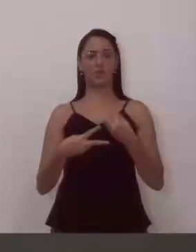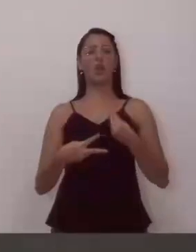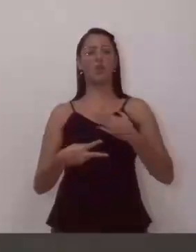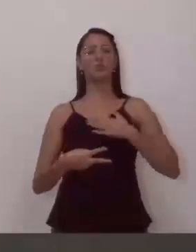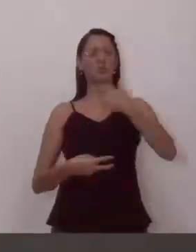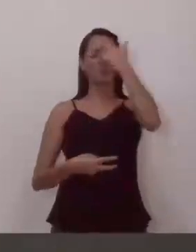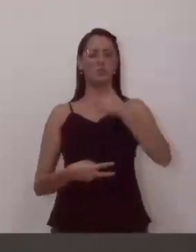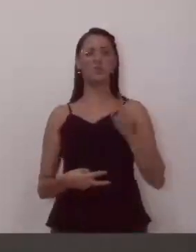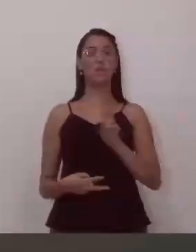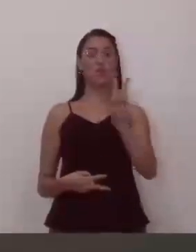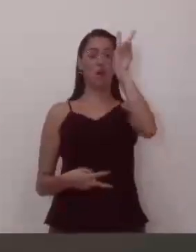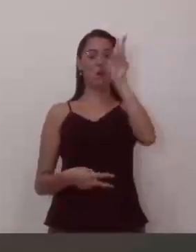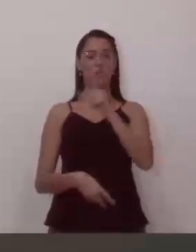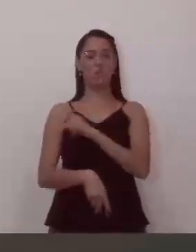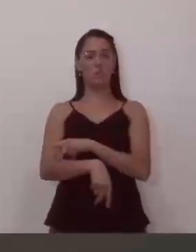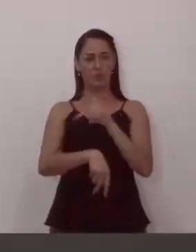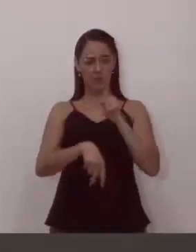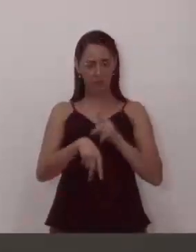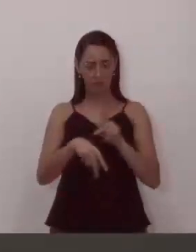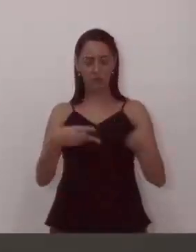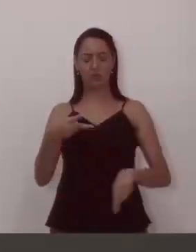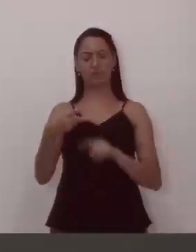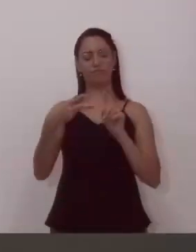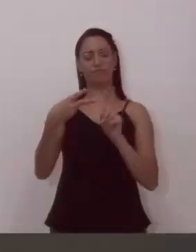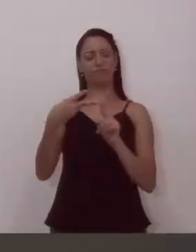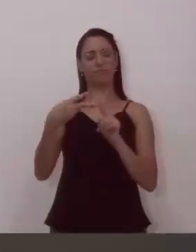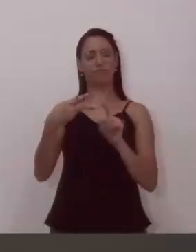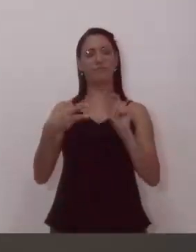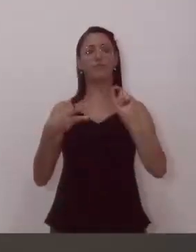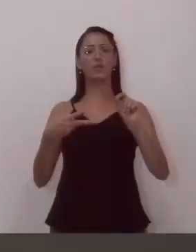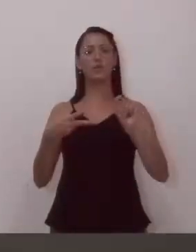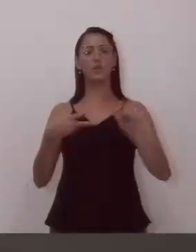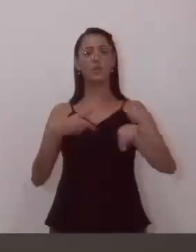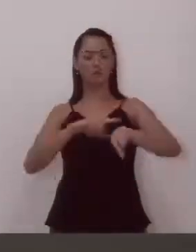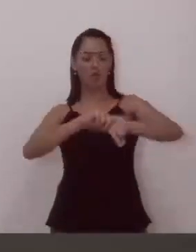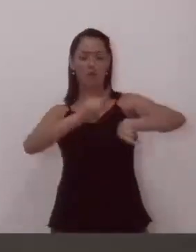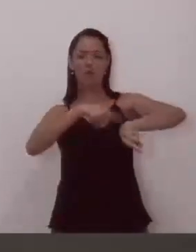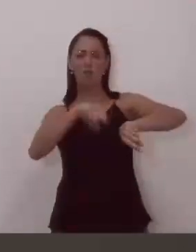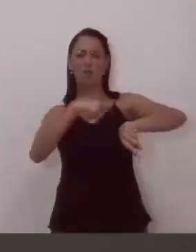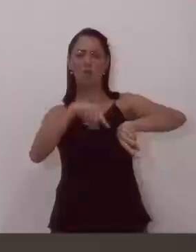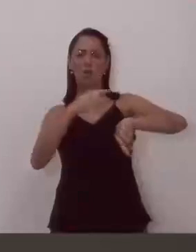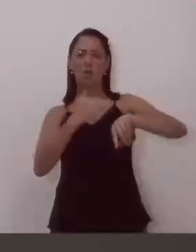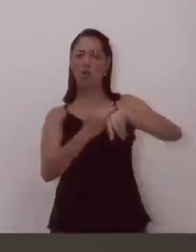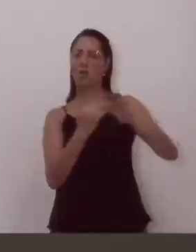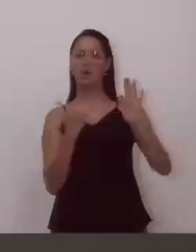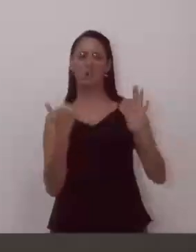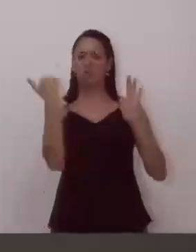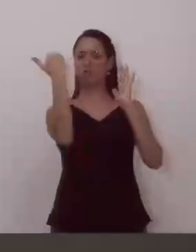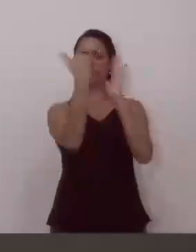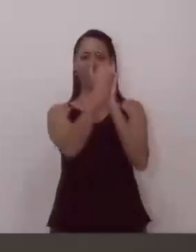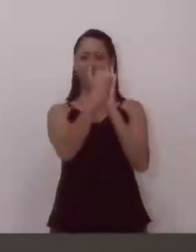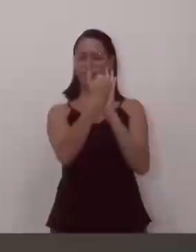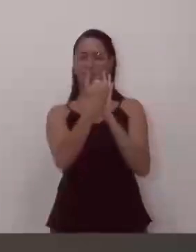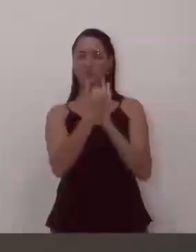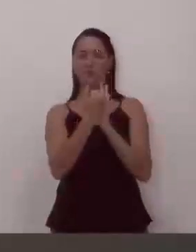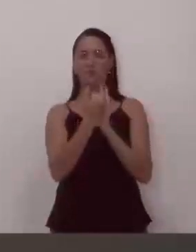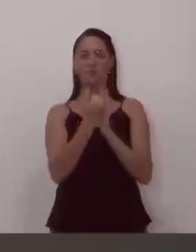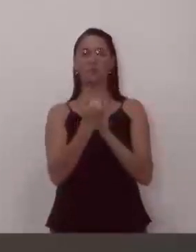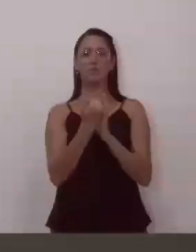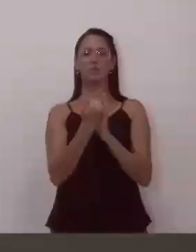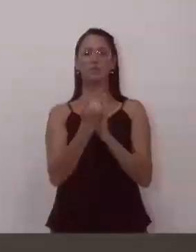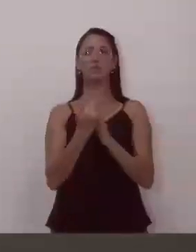professoras, e outra é a exploração da carga, da jornada de trabalho dessas auxiliares de educação infantil.